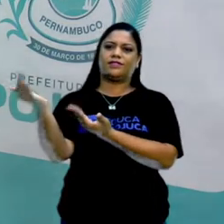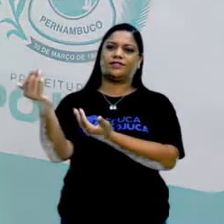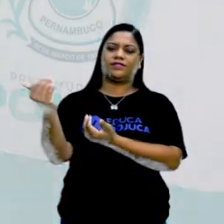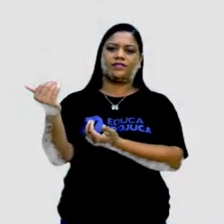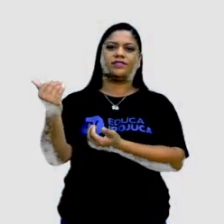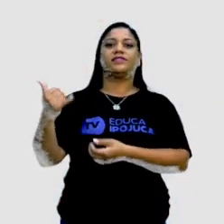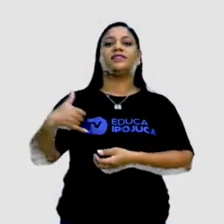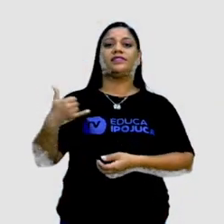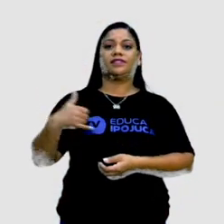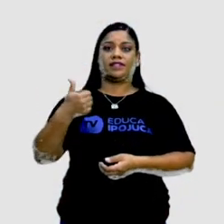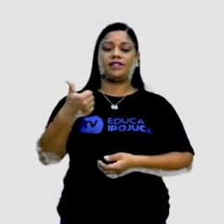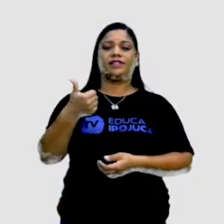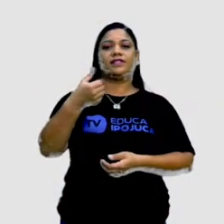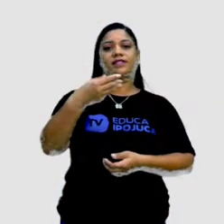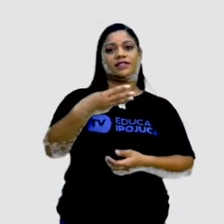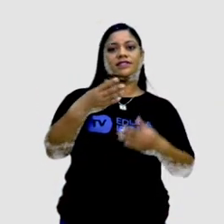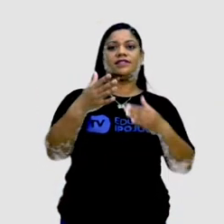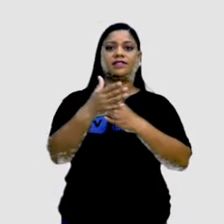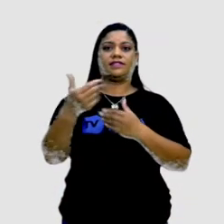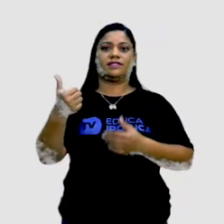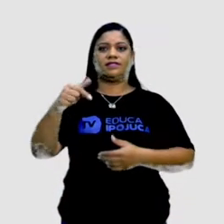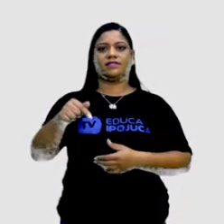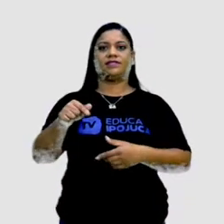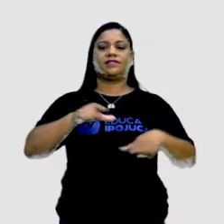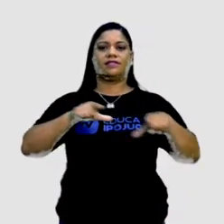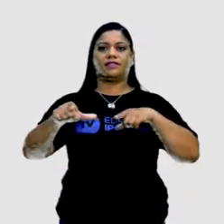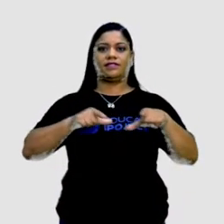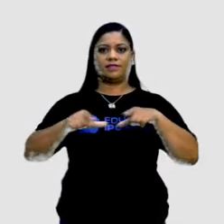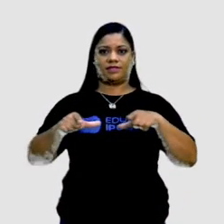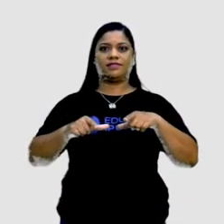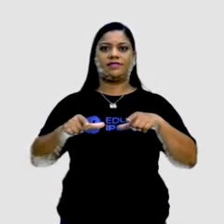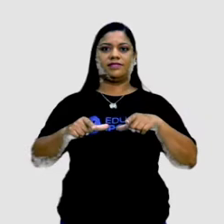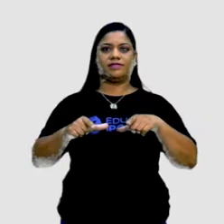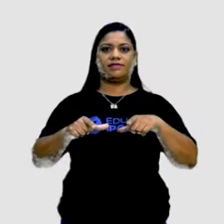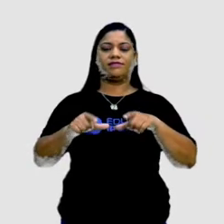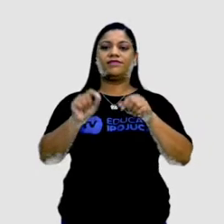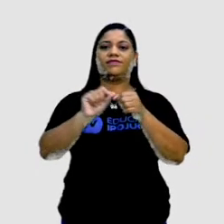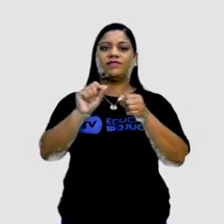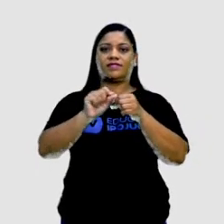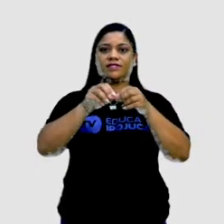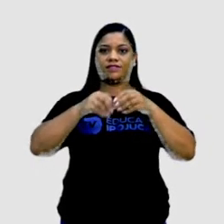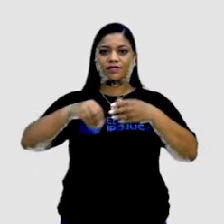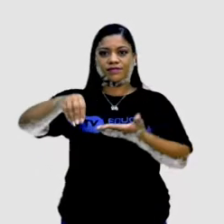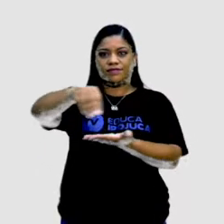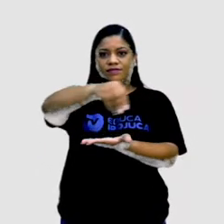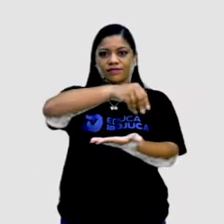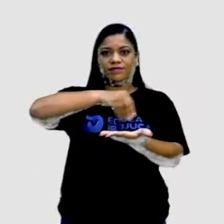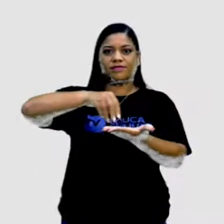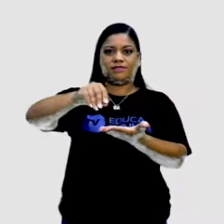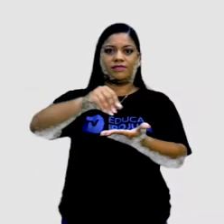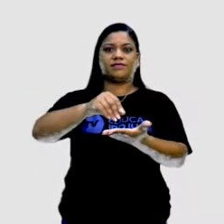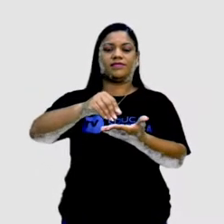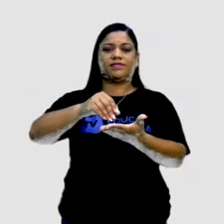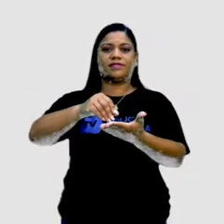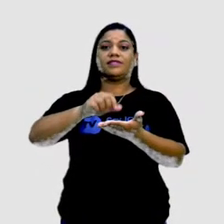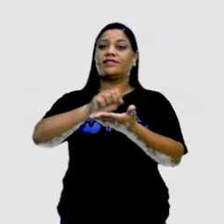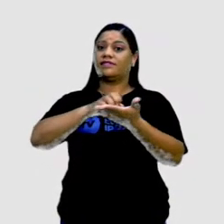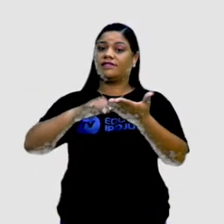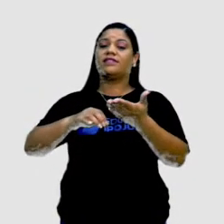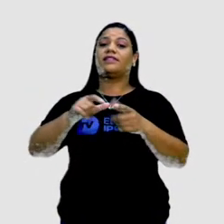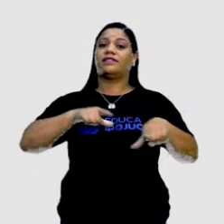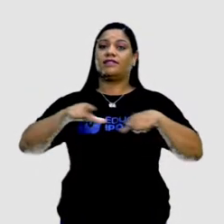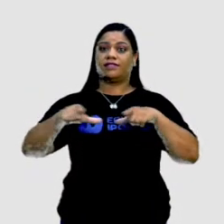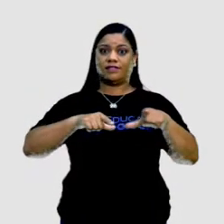entre 3 e 17 anos trabalhando em casa de farinha, atividade proibida para menores. E aí,